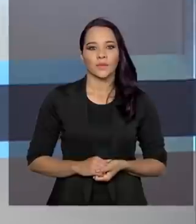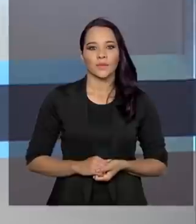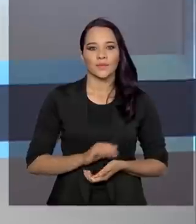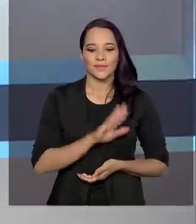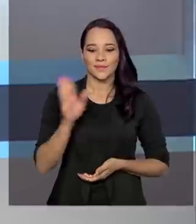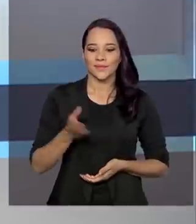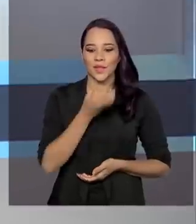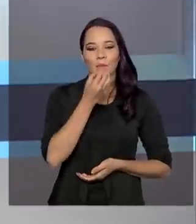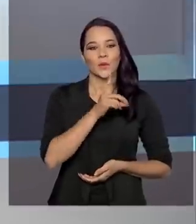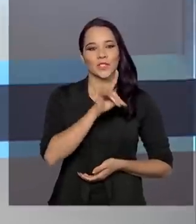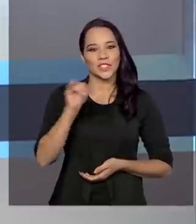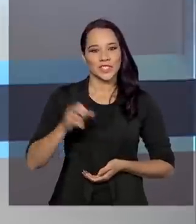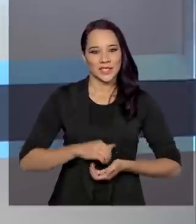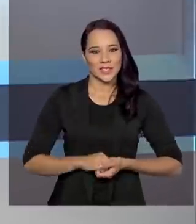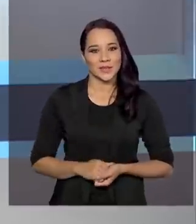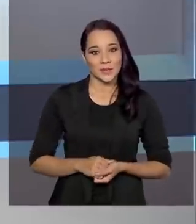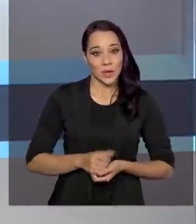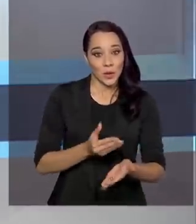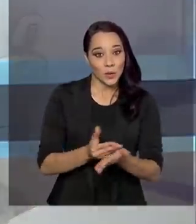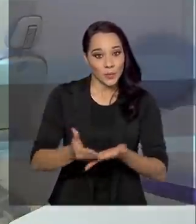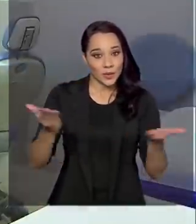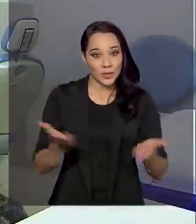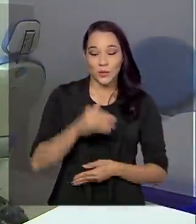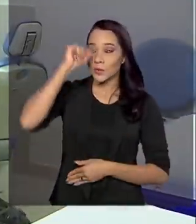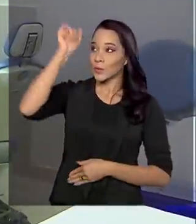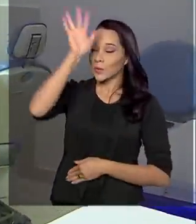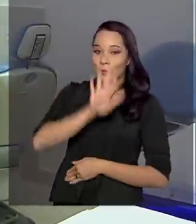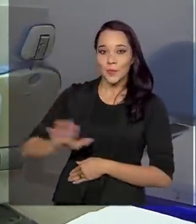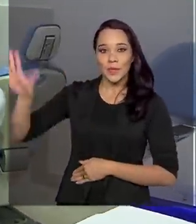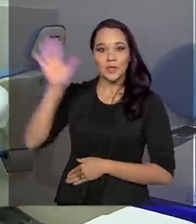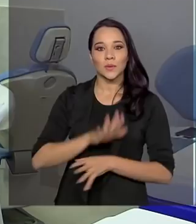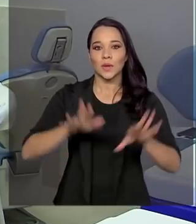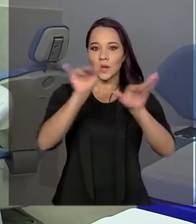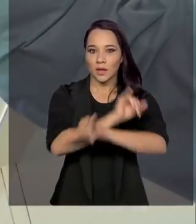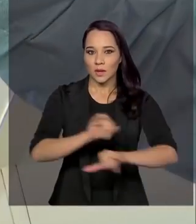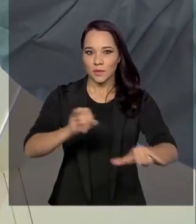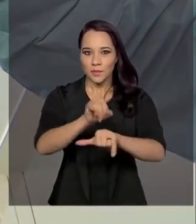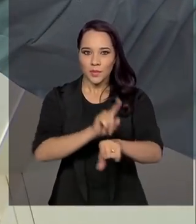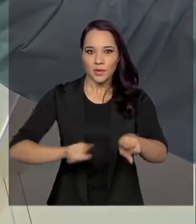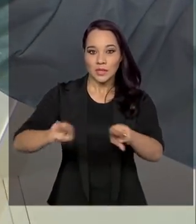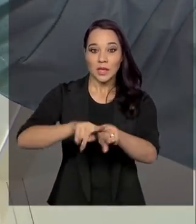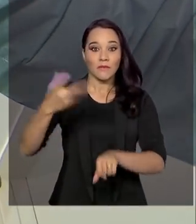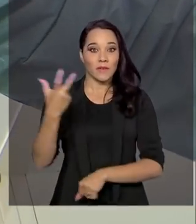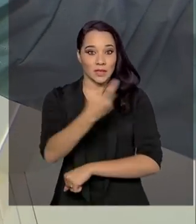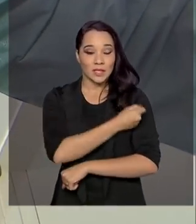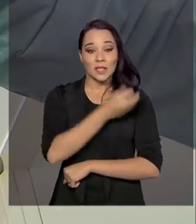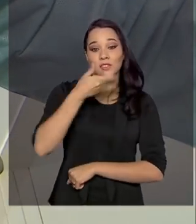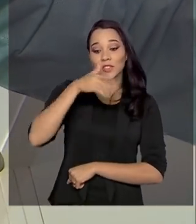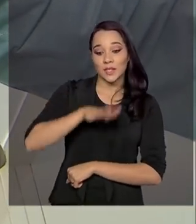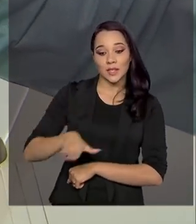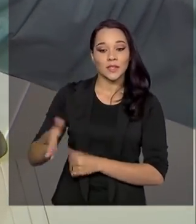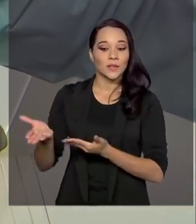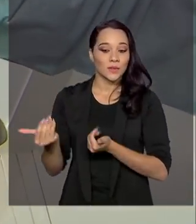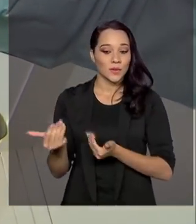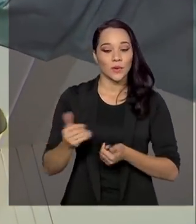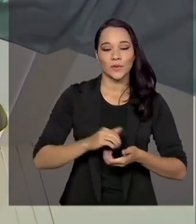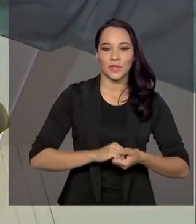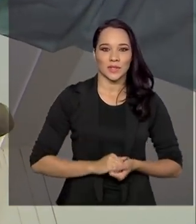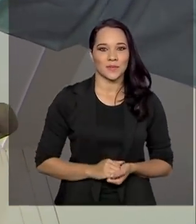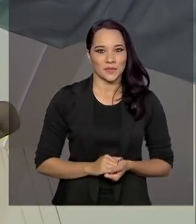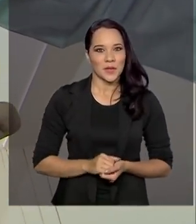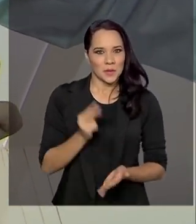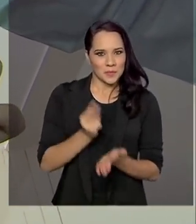Olá, bom dia! Começa hoje em todo o país a campanha para atualizar as vacinas de crianças e adolescentes.